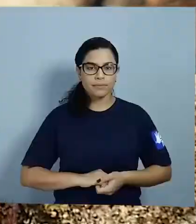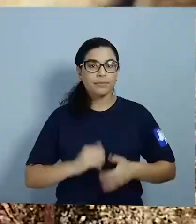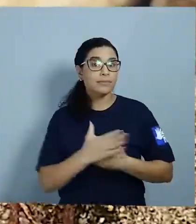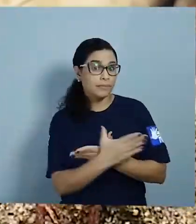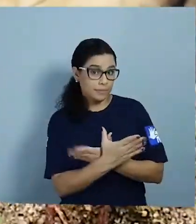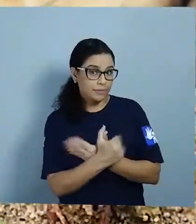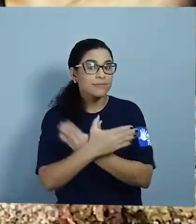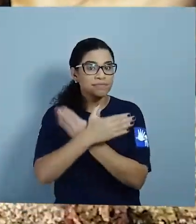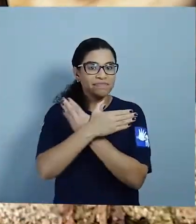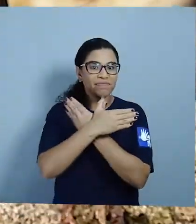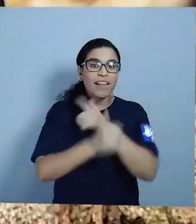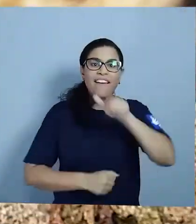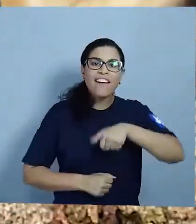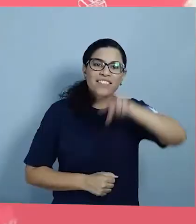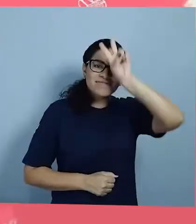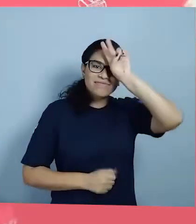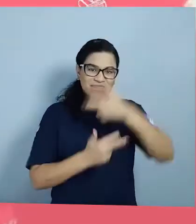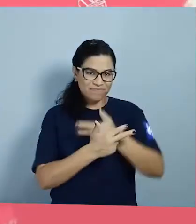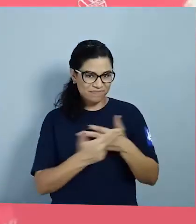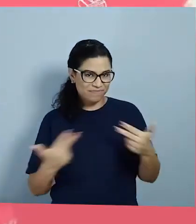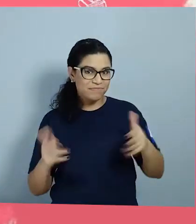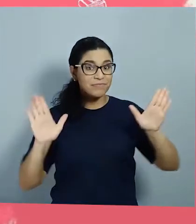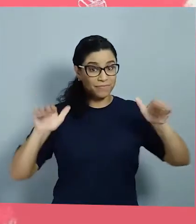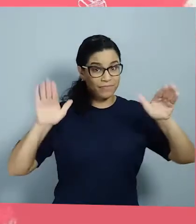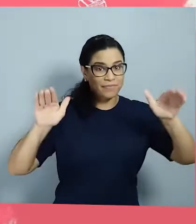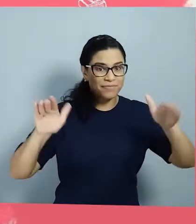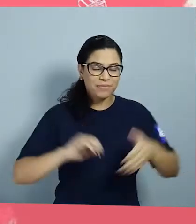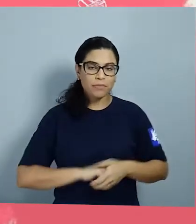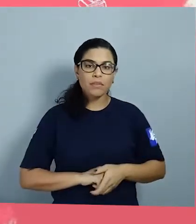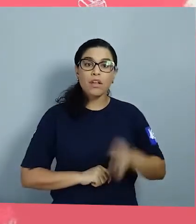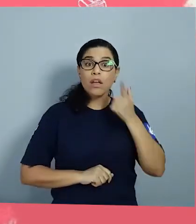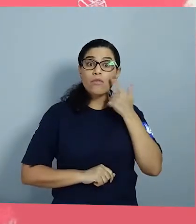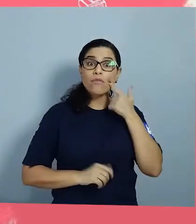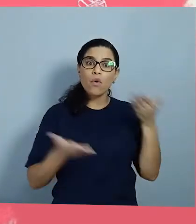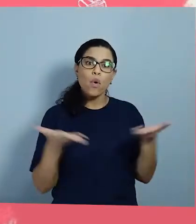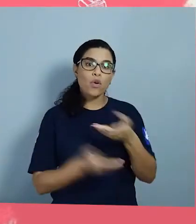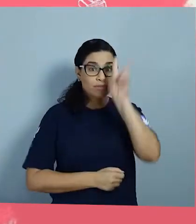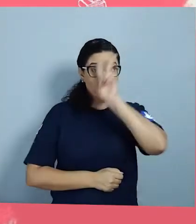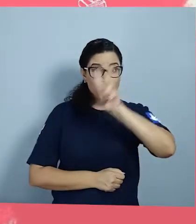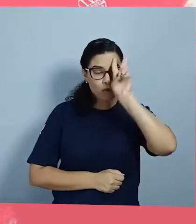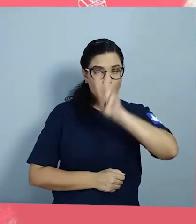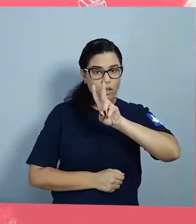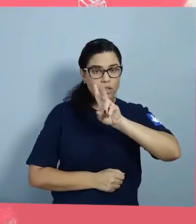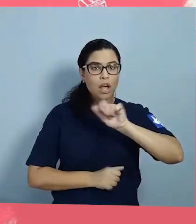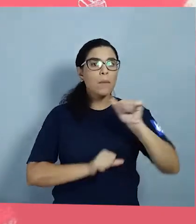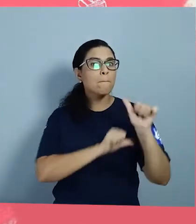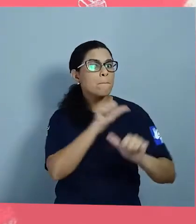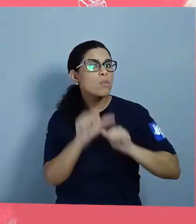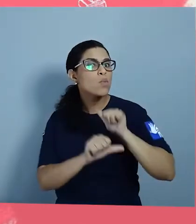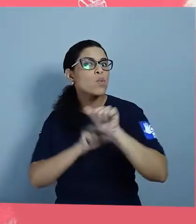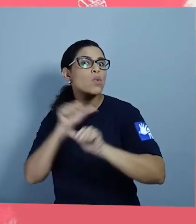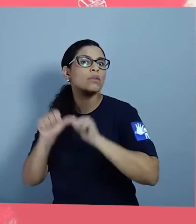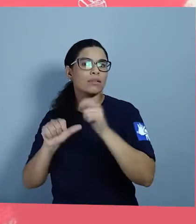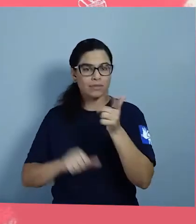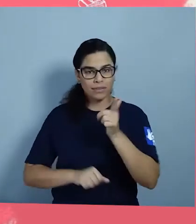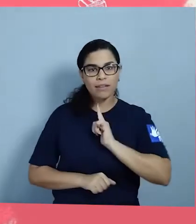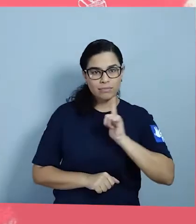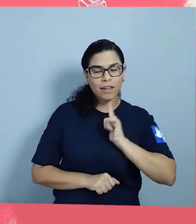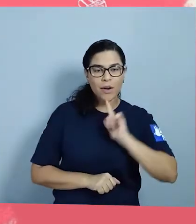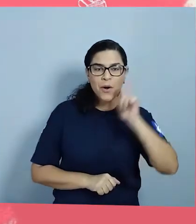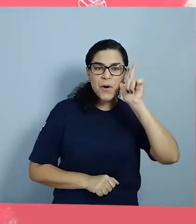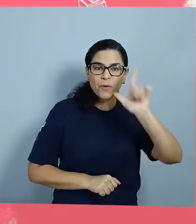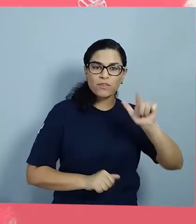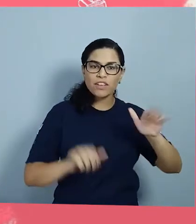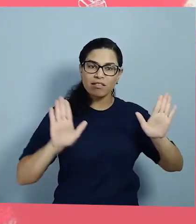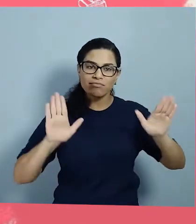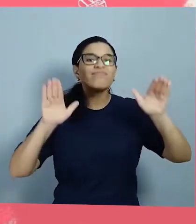As borboletas são insetos voadores Como vocês viram na história de hoje Ela passa por diversas formas Até